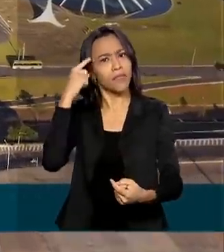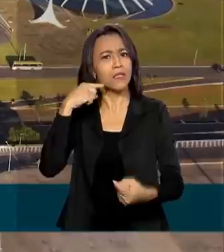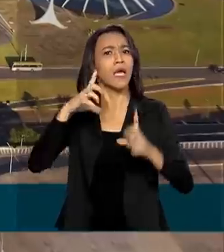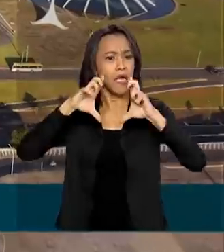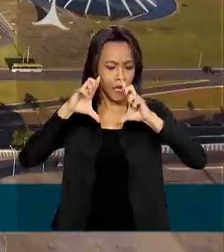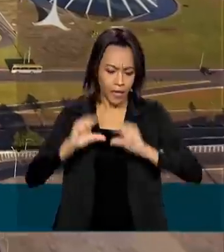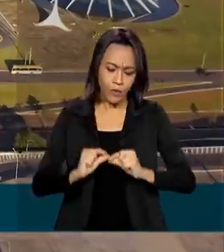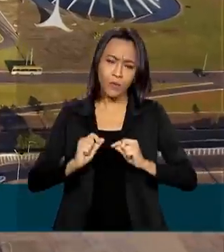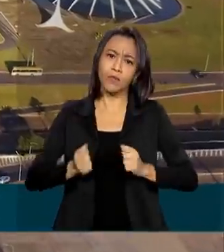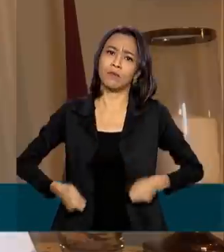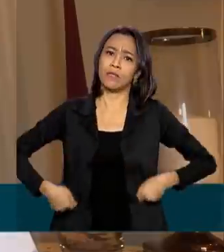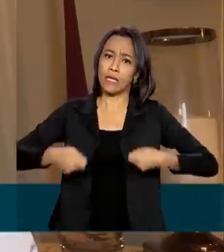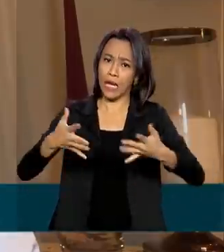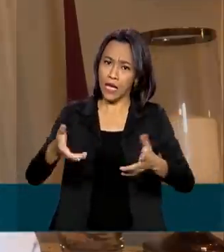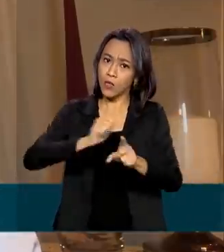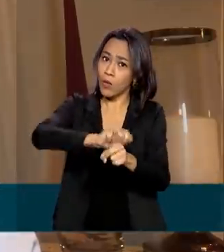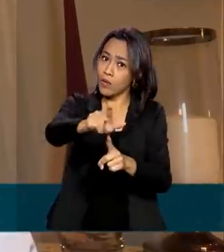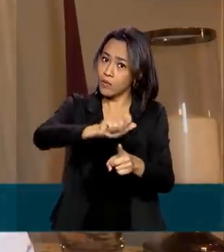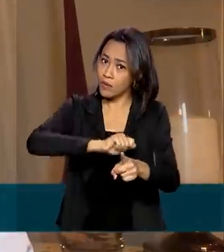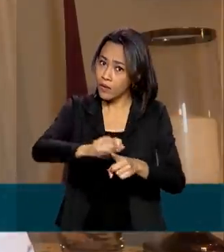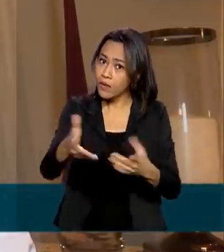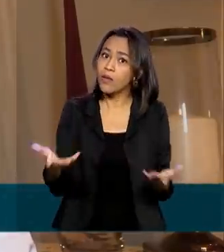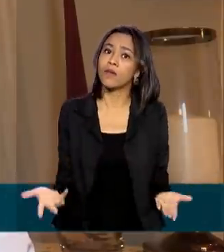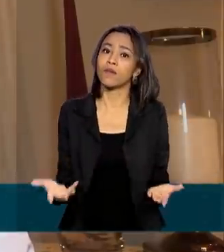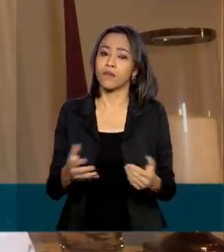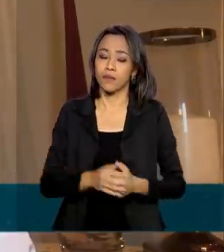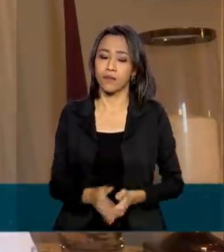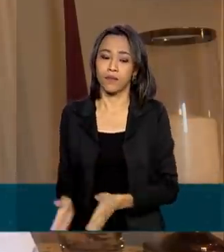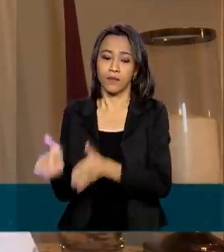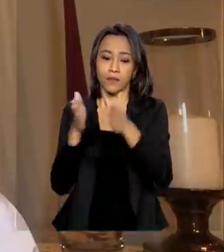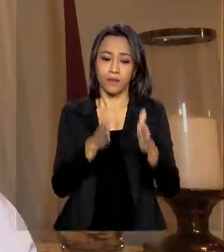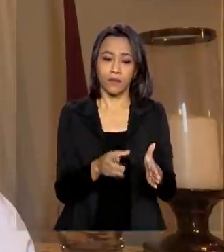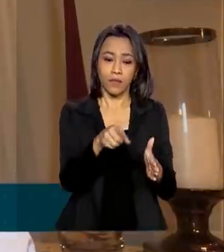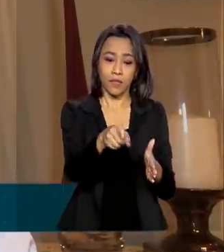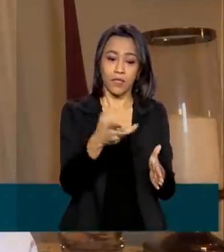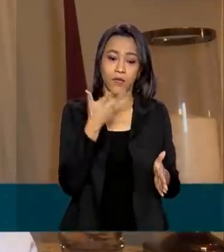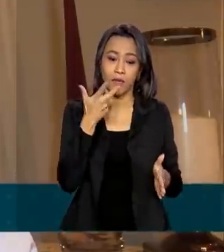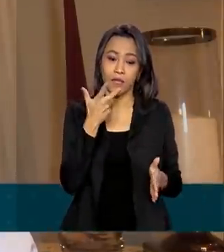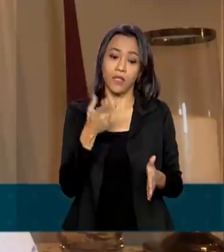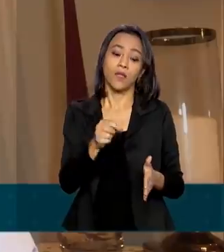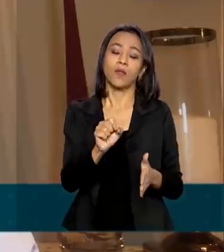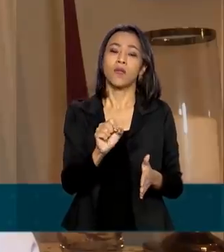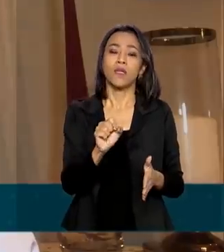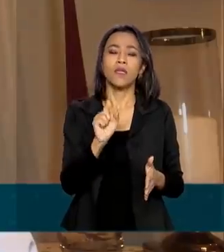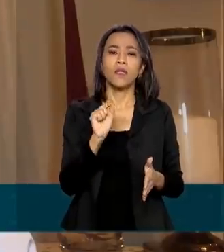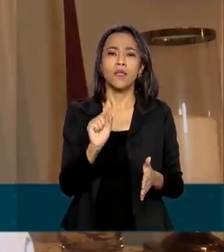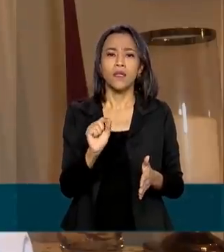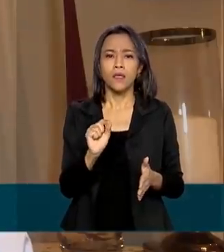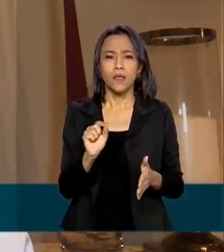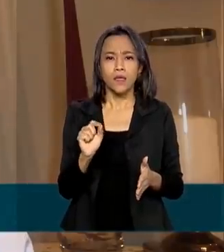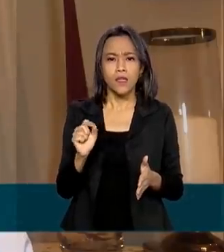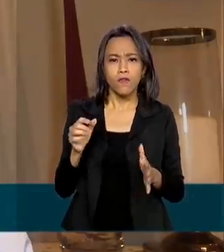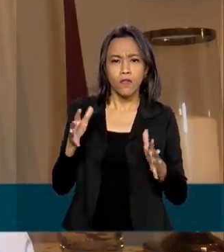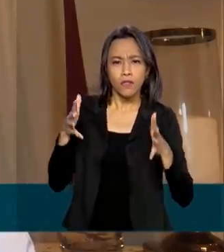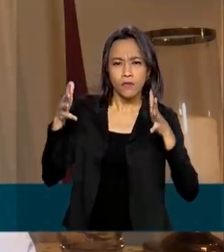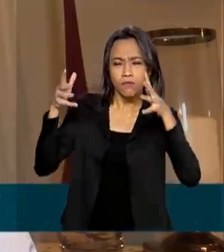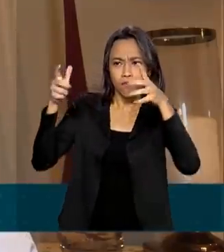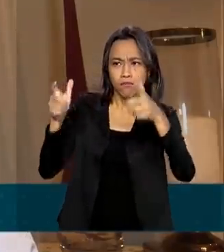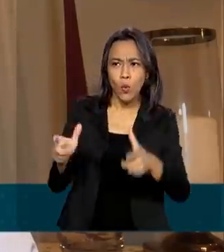gastos com os imóveis. Isso significa que uma ocupação mais eficiente e com maior